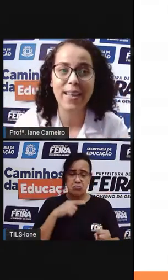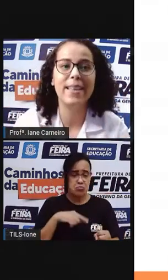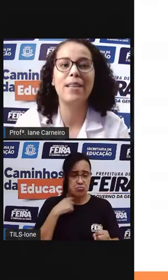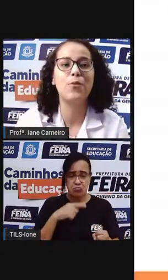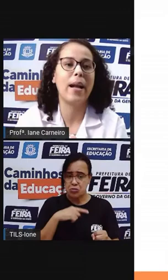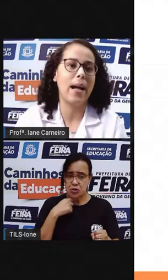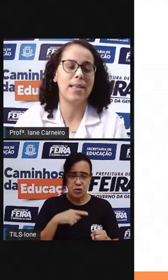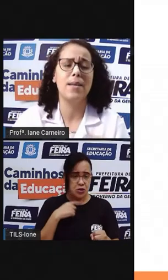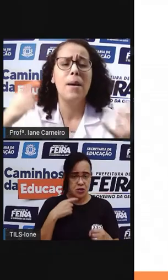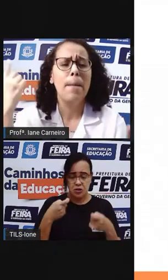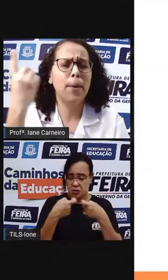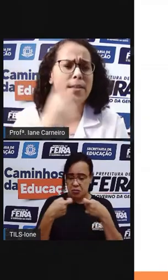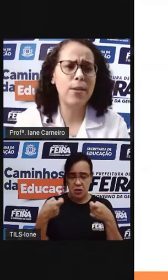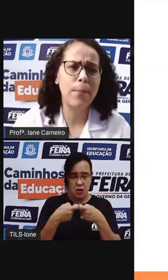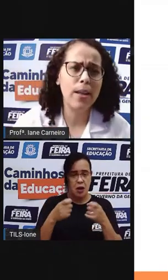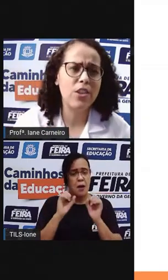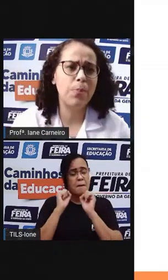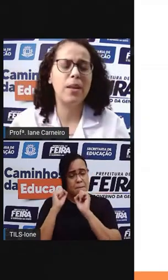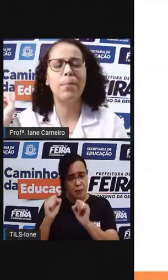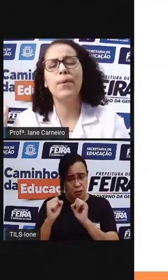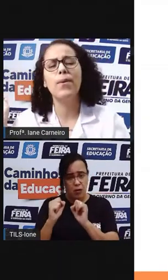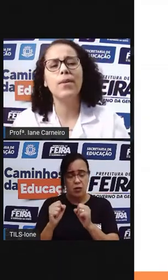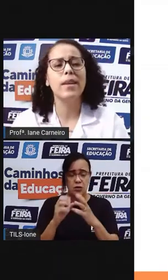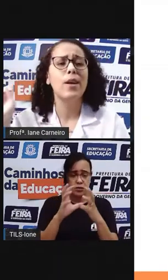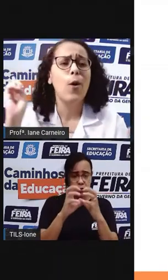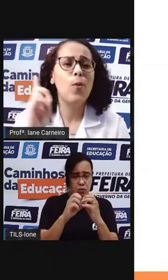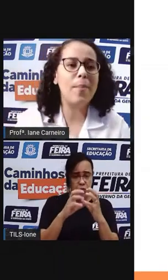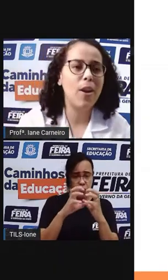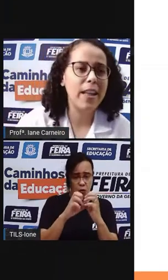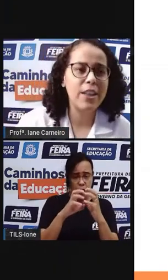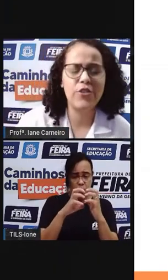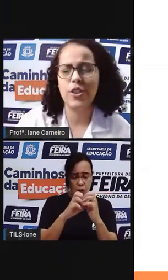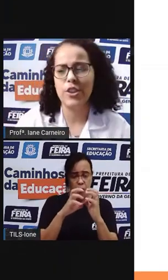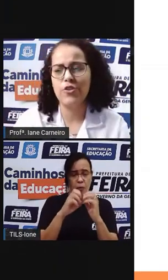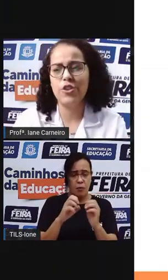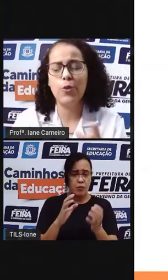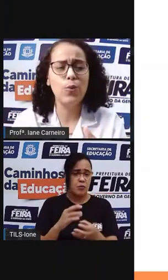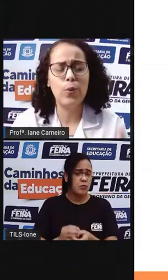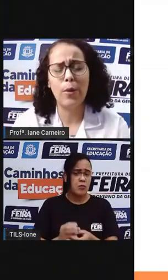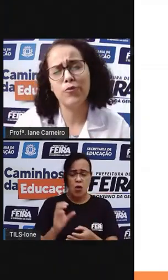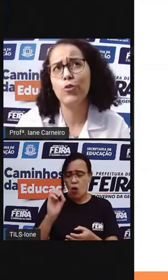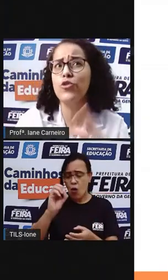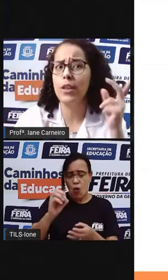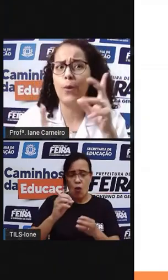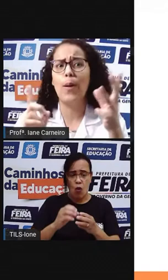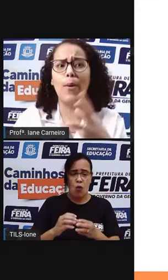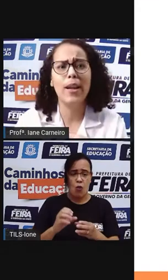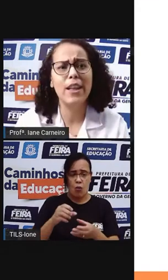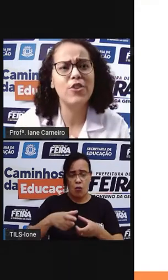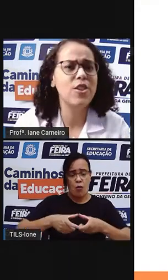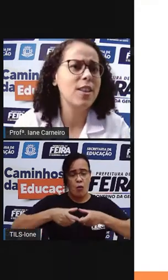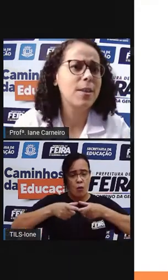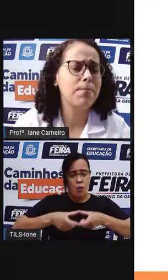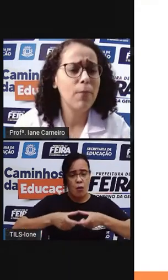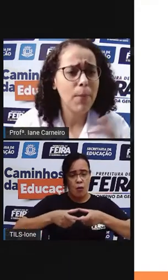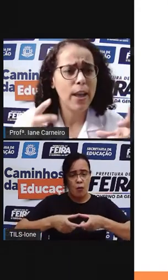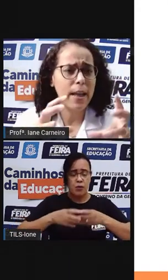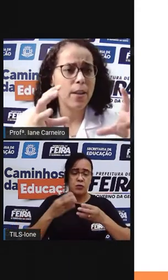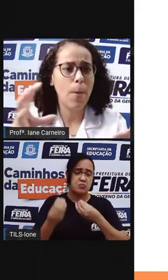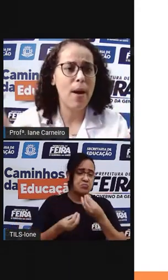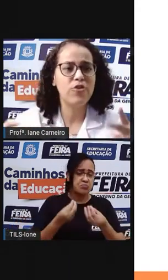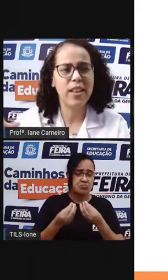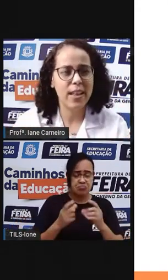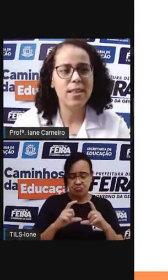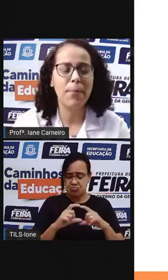bolinha aí na sua casa. Pode ser uma bolinha de pipi-pongue, uma bolinha de gude, não. Uma bolinha de, uma